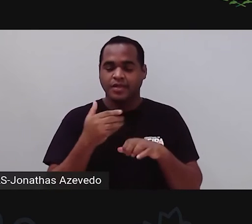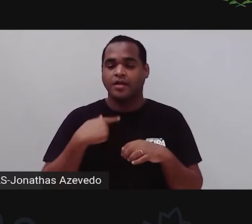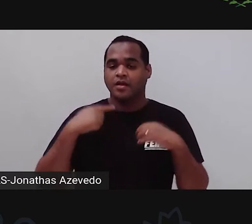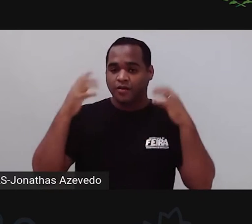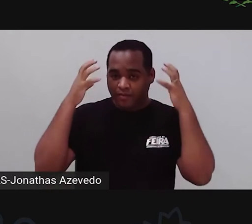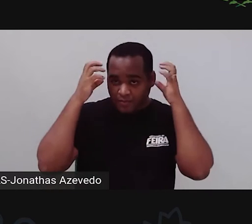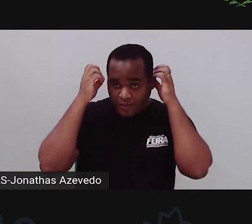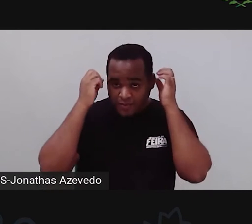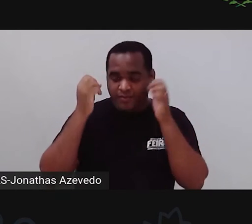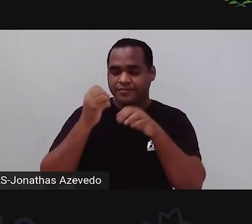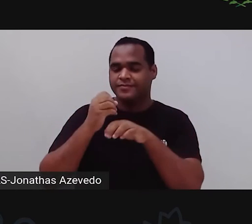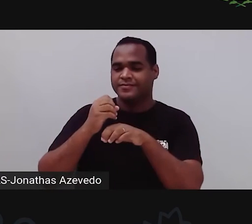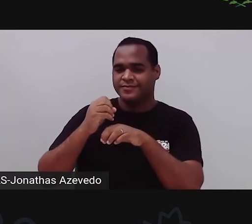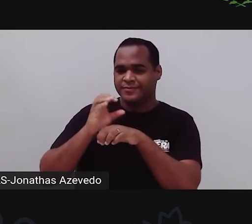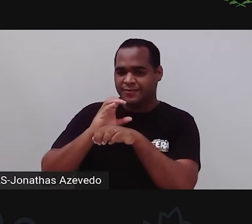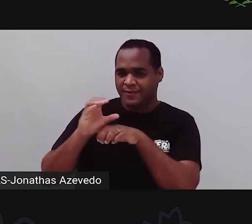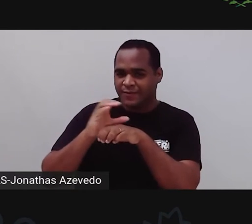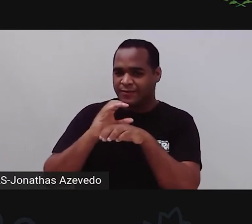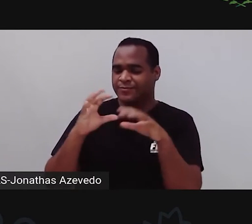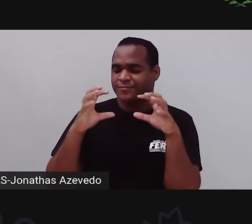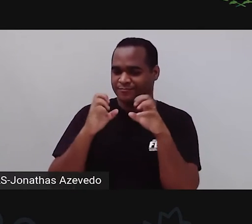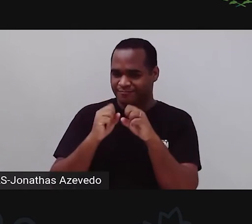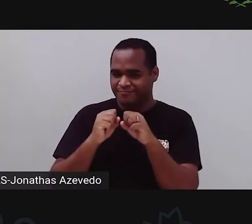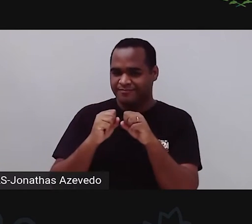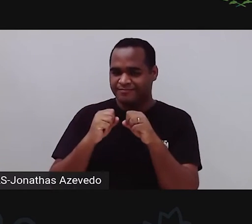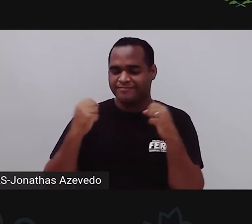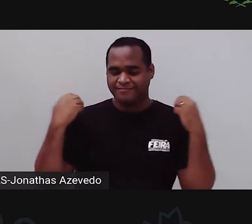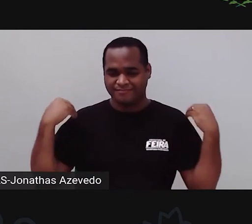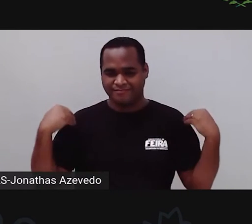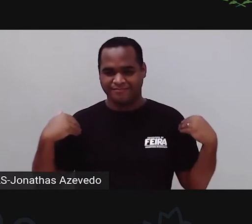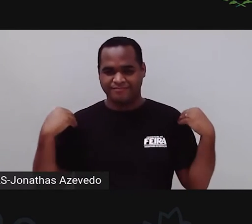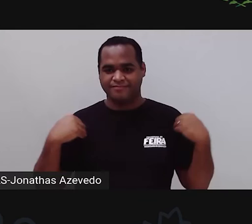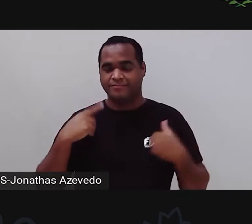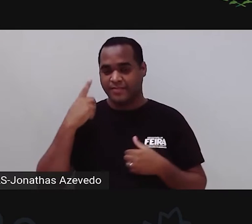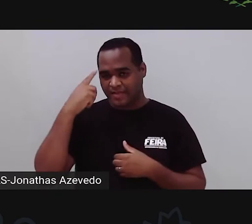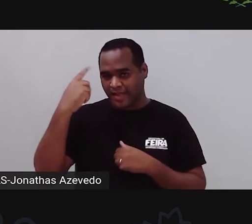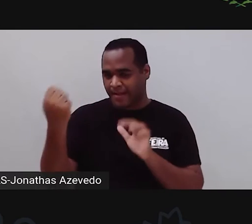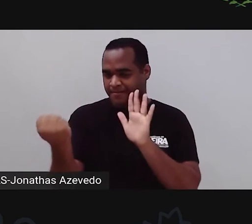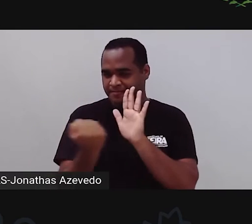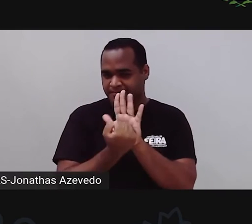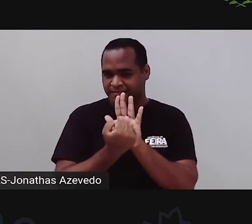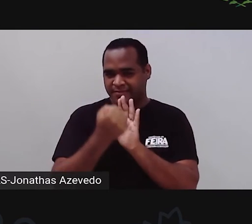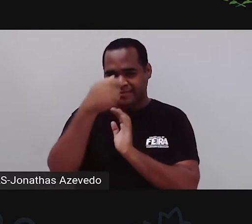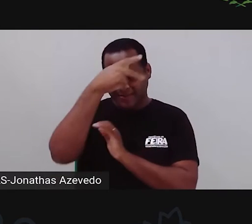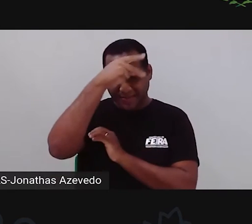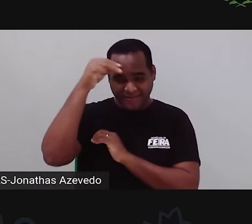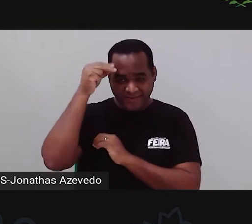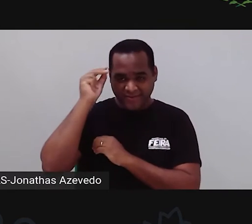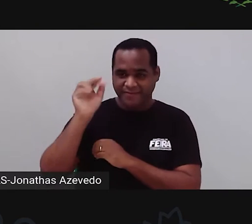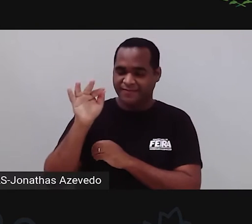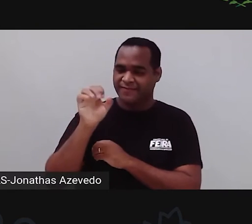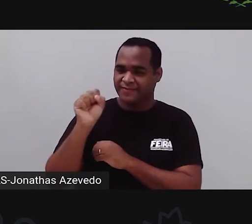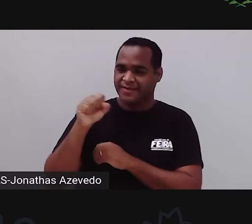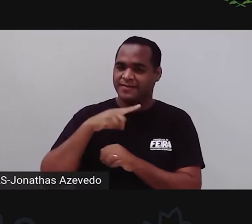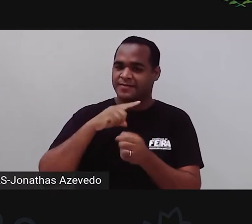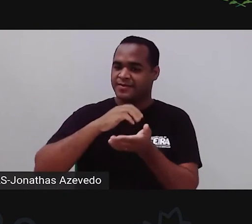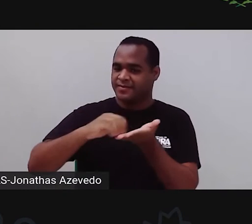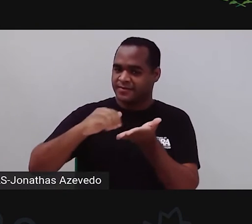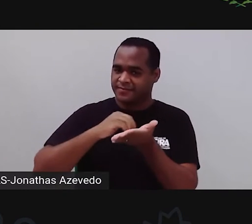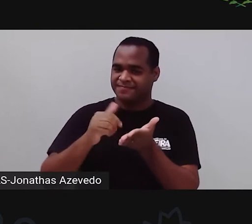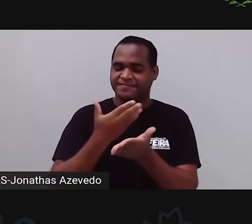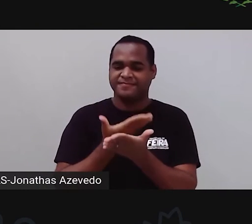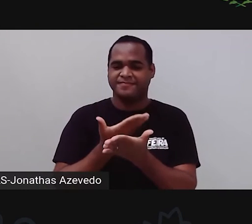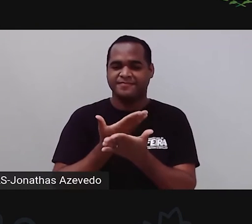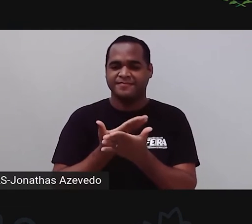escuro, comprido um pouquinho abaixo do ombro. Aqui atrás de mim tem a logo da Prefeitura Municipal de Feira de Santana e da Secretaria Municipal de